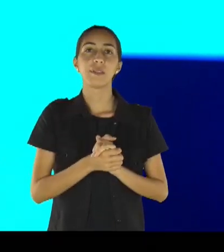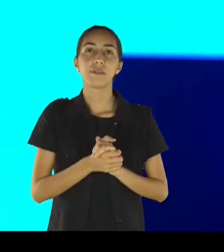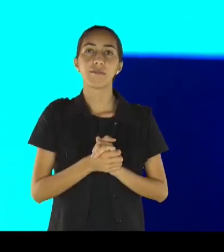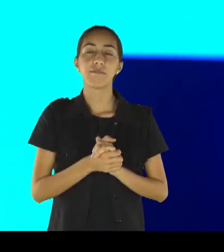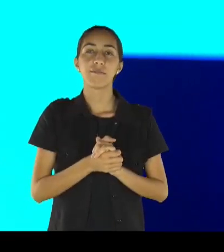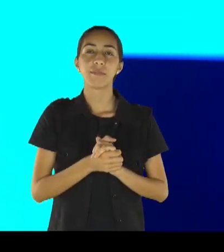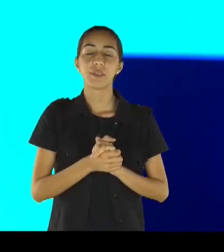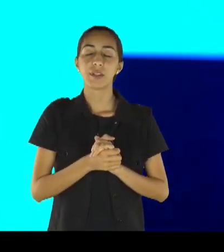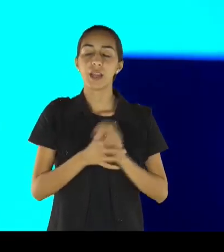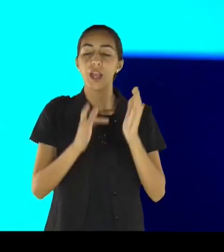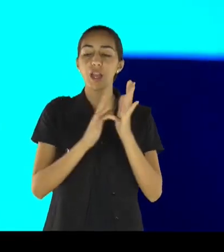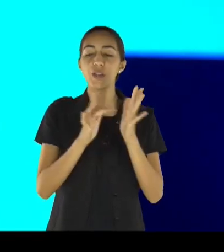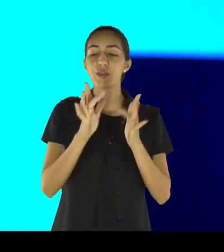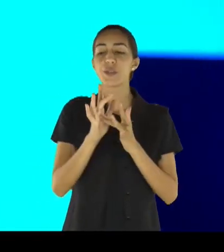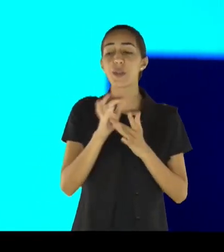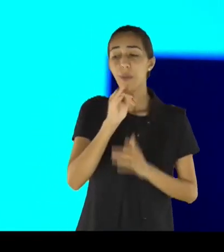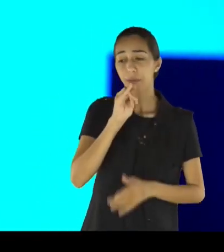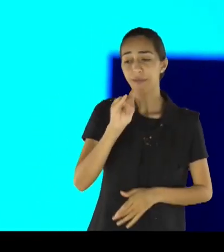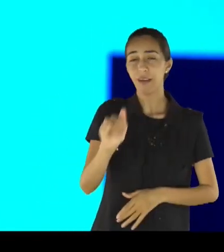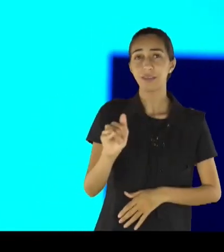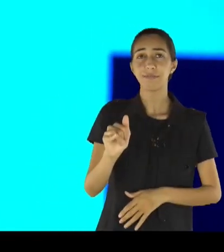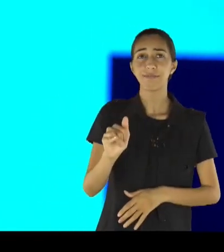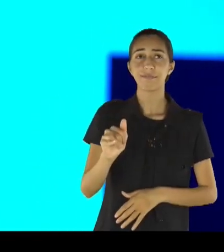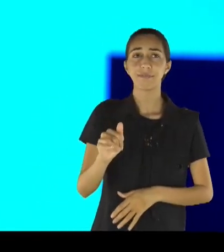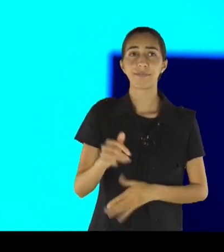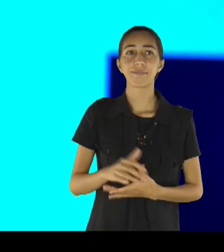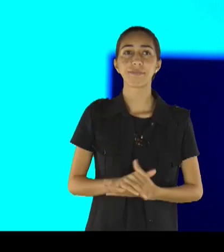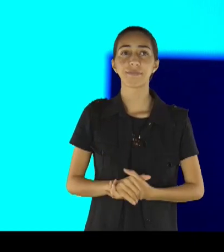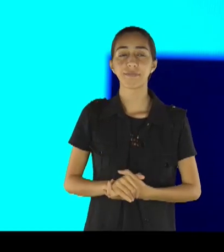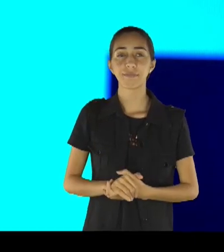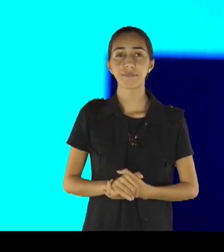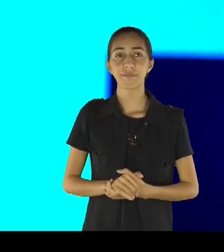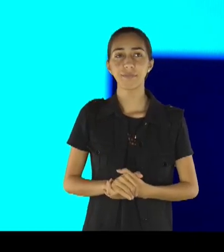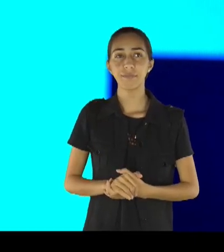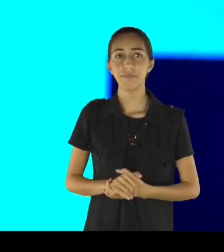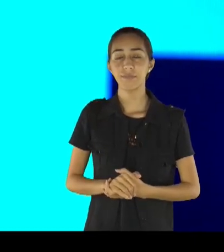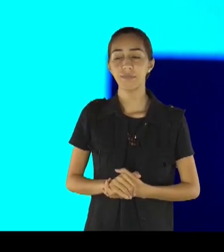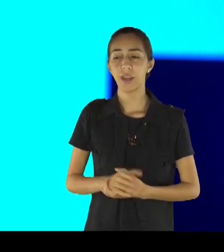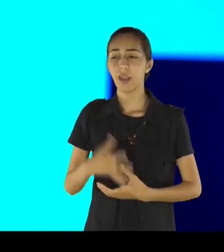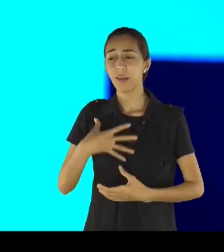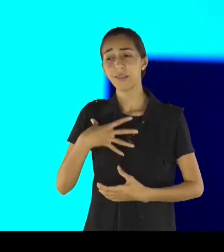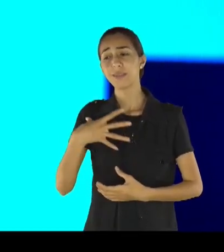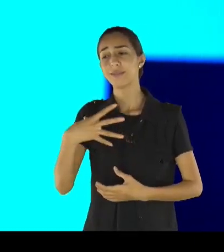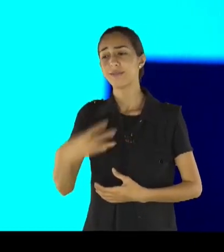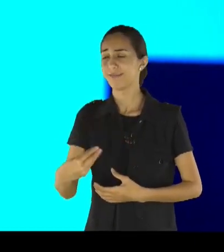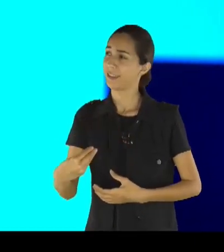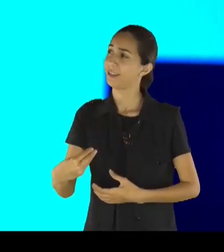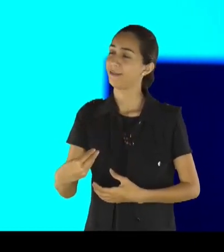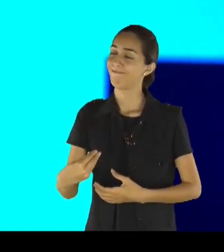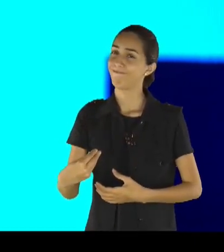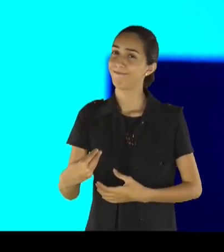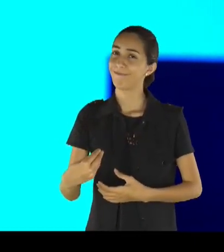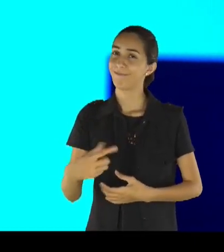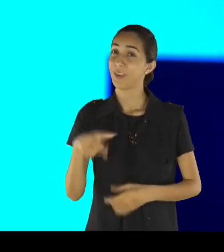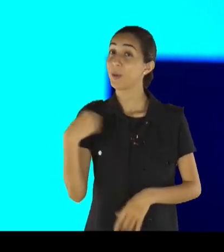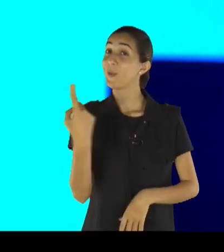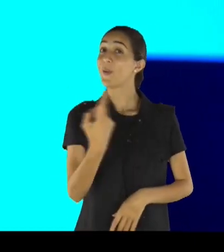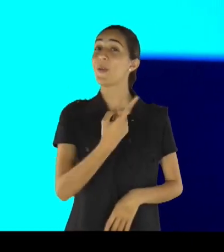filho, olha que coisa abençoada irmãos, coisa maravilhosa, nós somos filhos de Deus, através de Jesus Cristo,